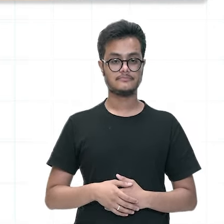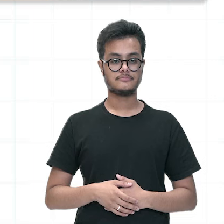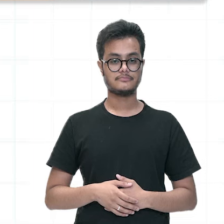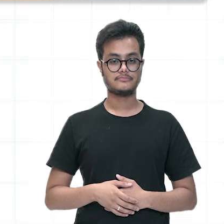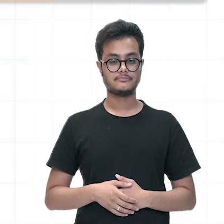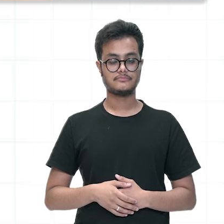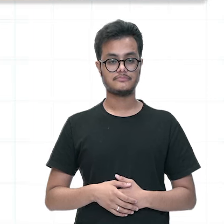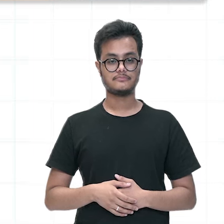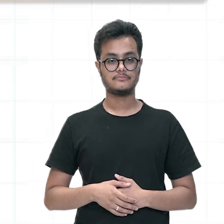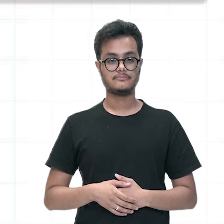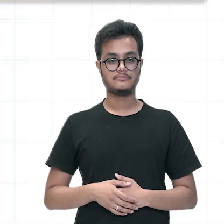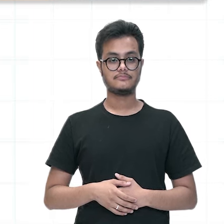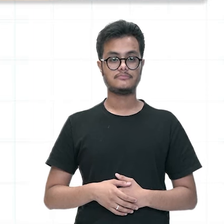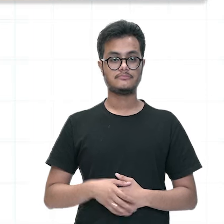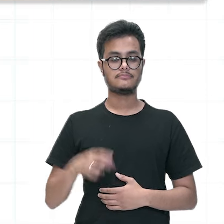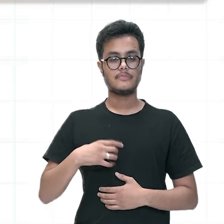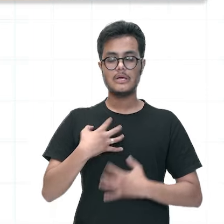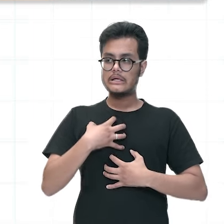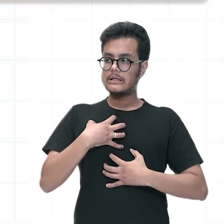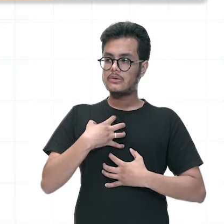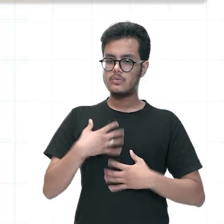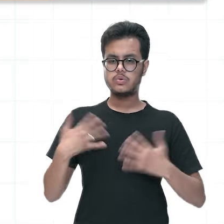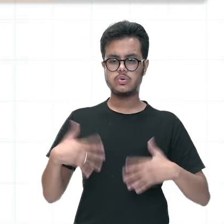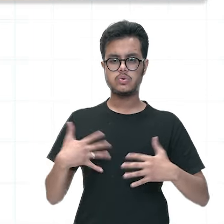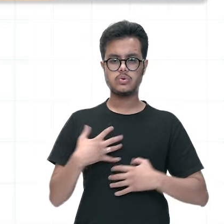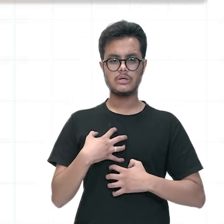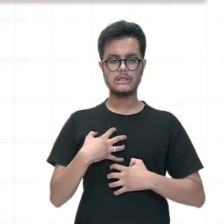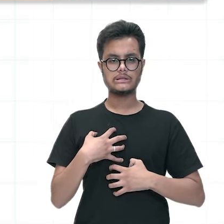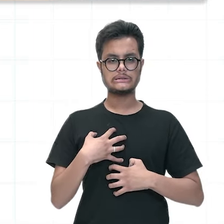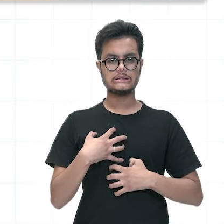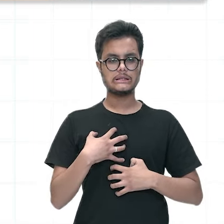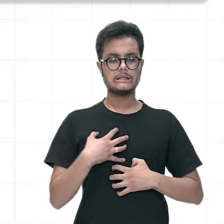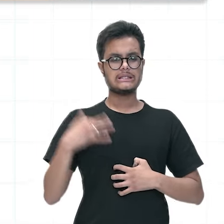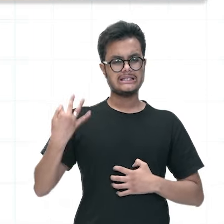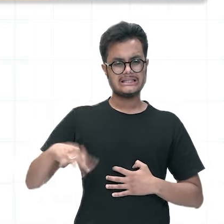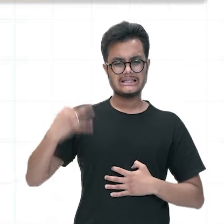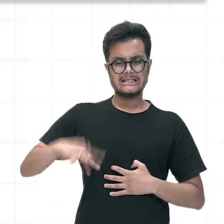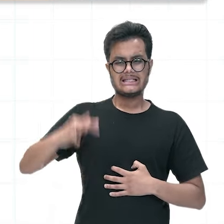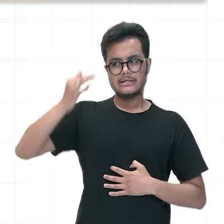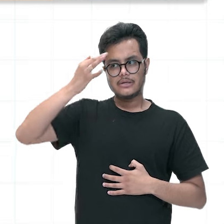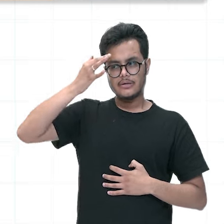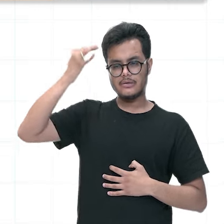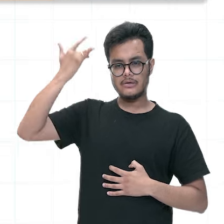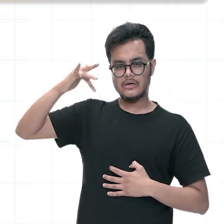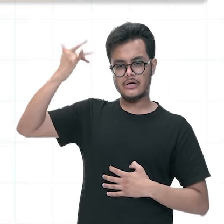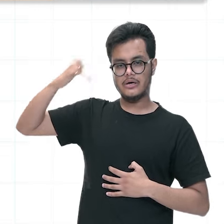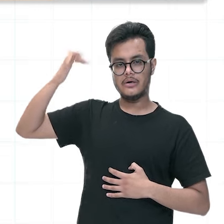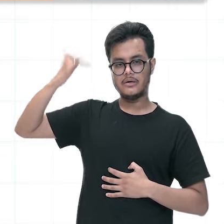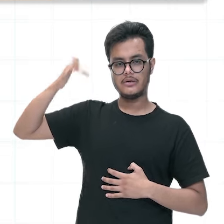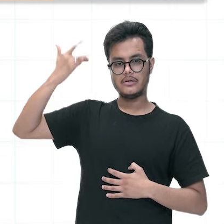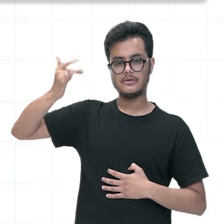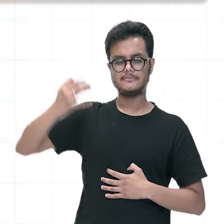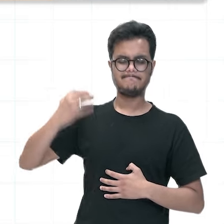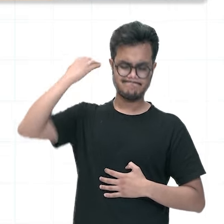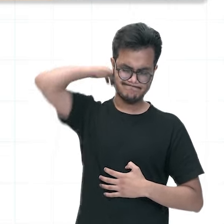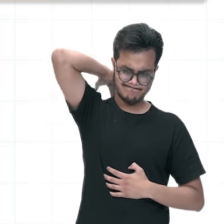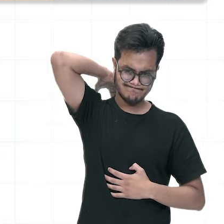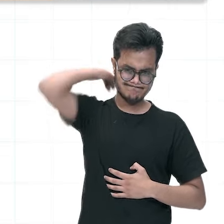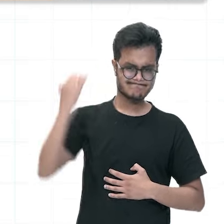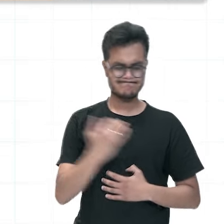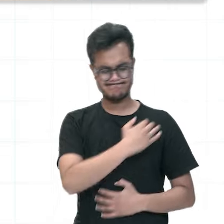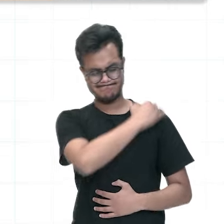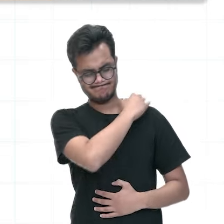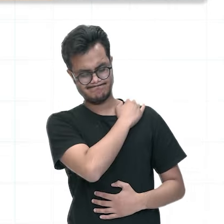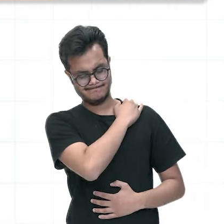arboviroses a pessoa também vai ter calafrios dores de cabeça intensa dores nas costas